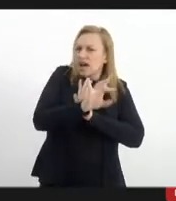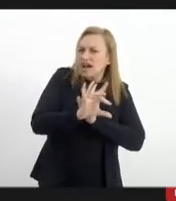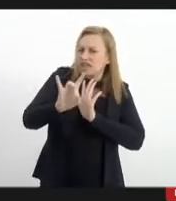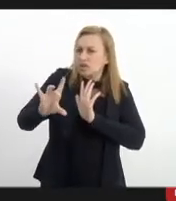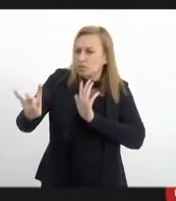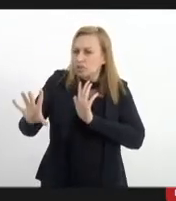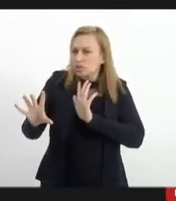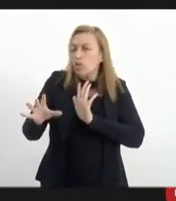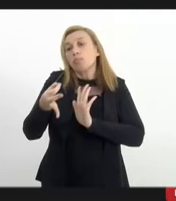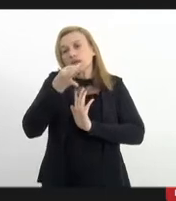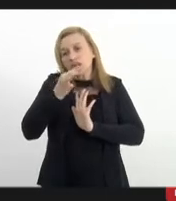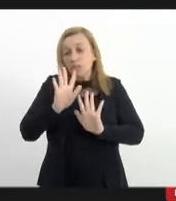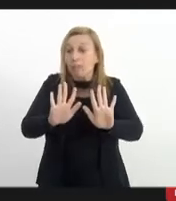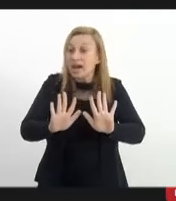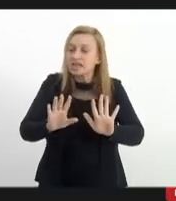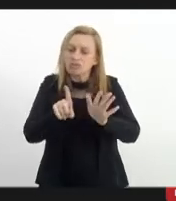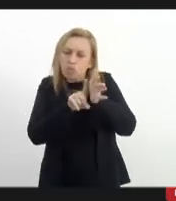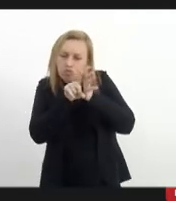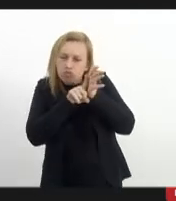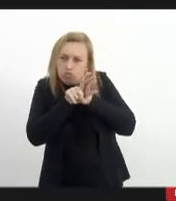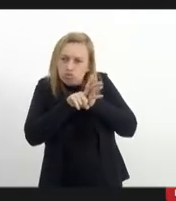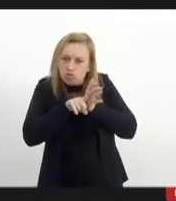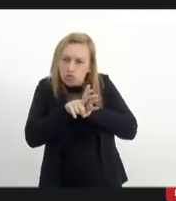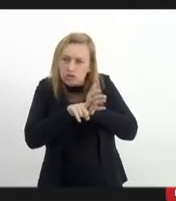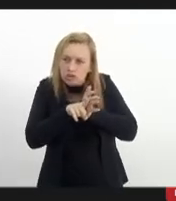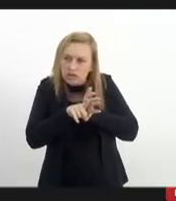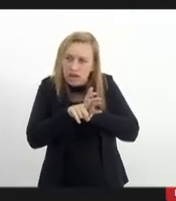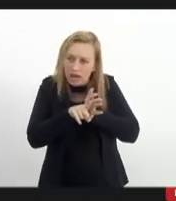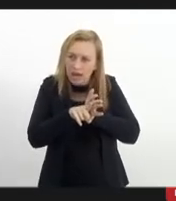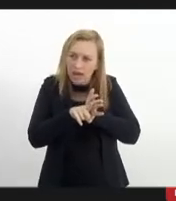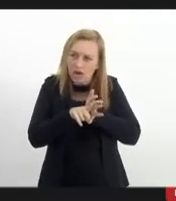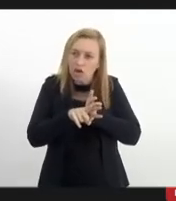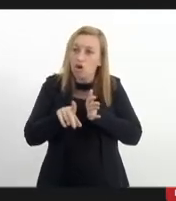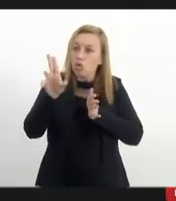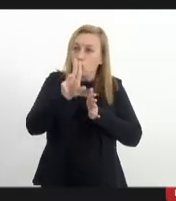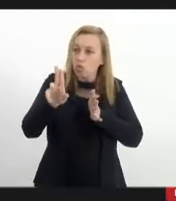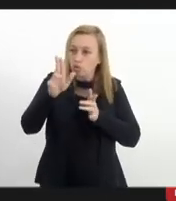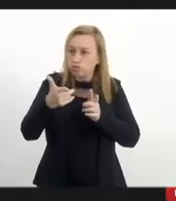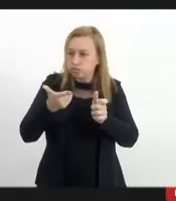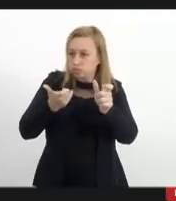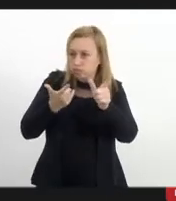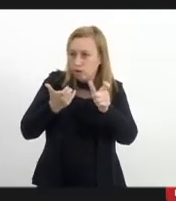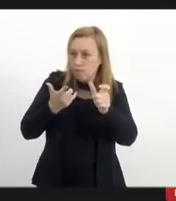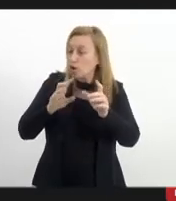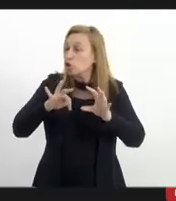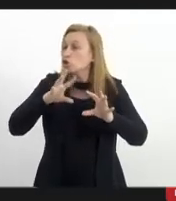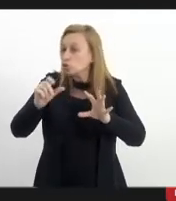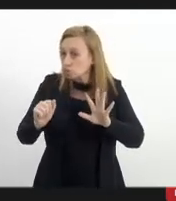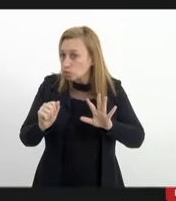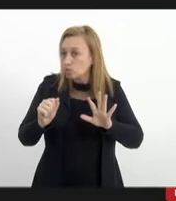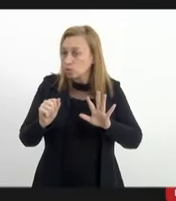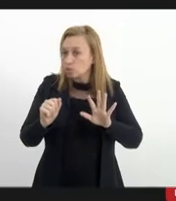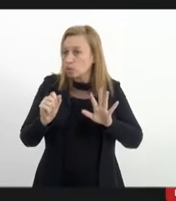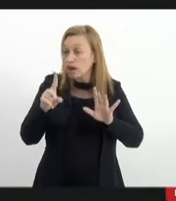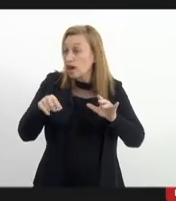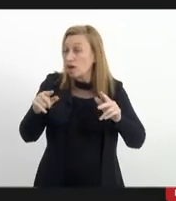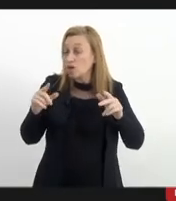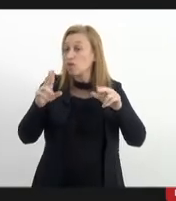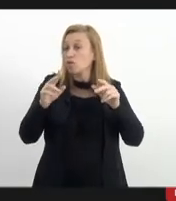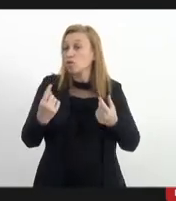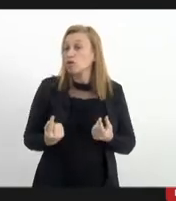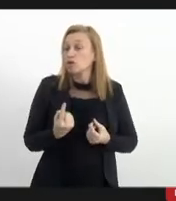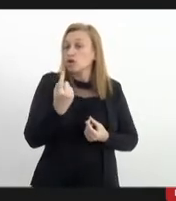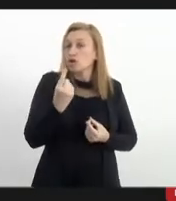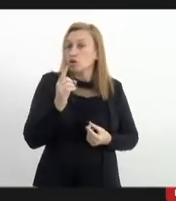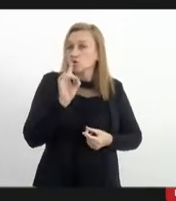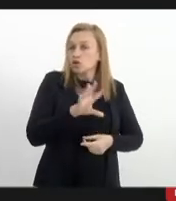caso. Mas se a gente for analisar ferro e fogo, todas essas situações são excepcionais. O que a gente não pode, em hipótese alguma,